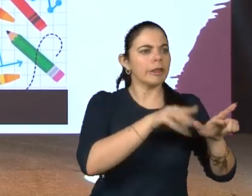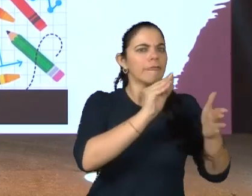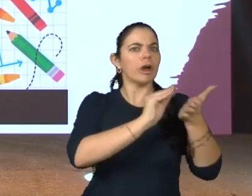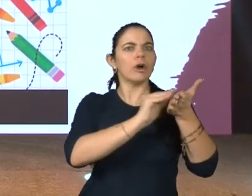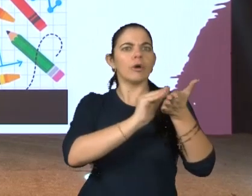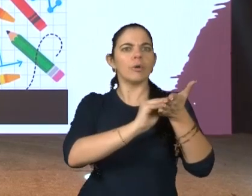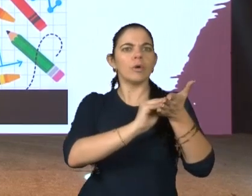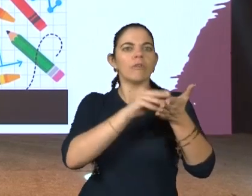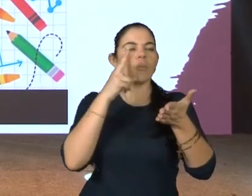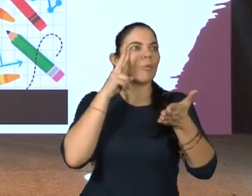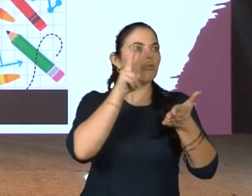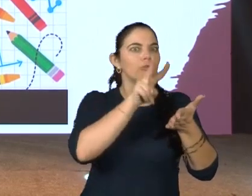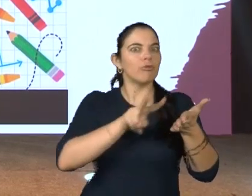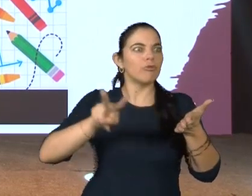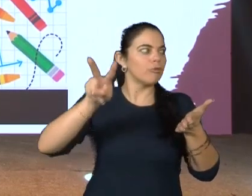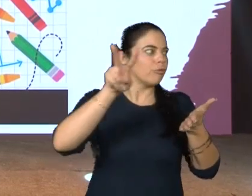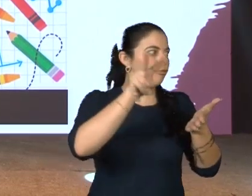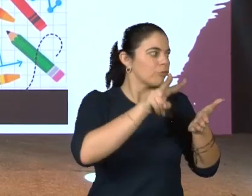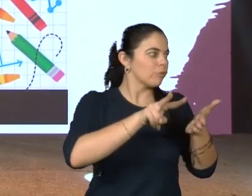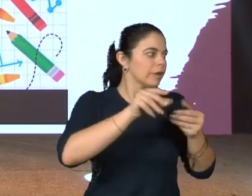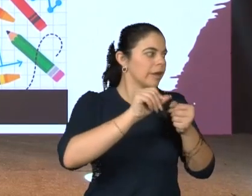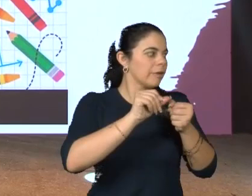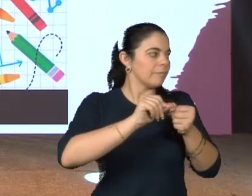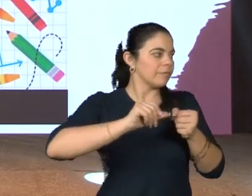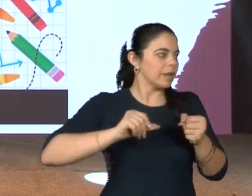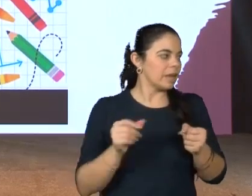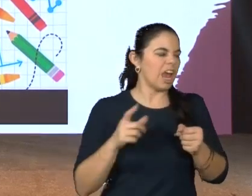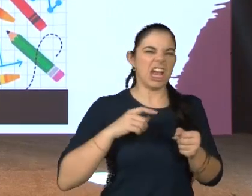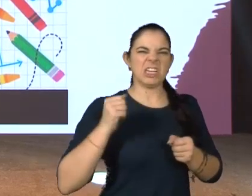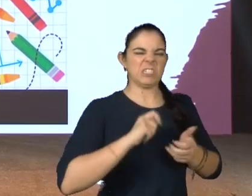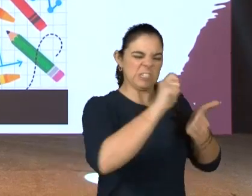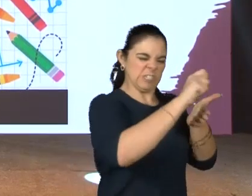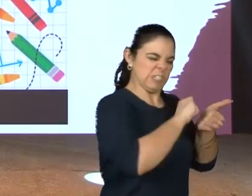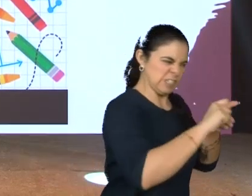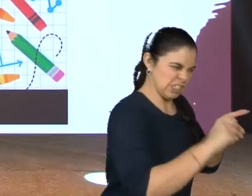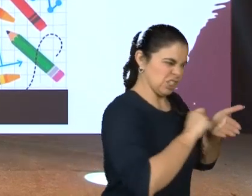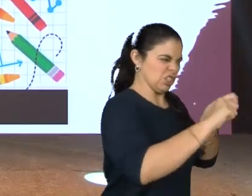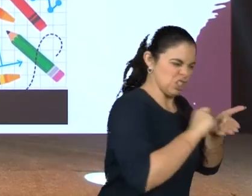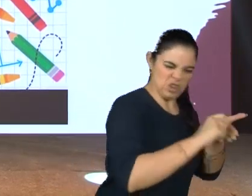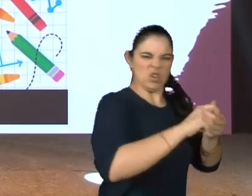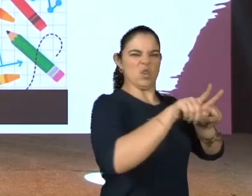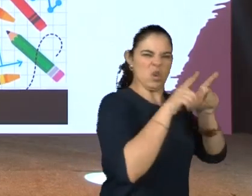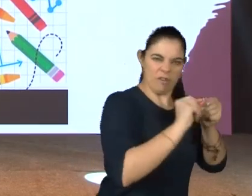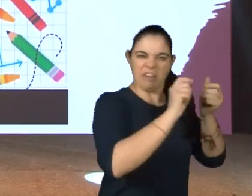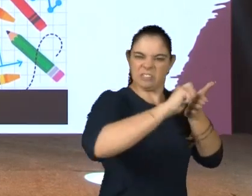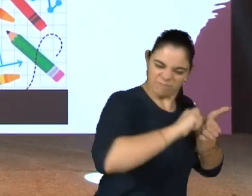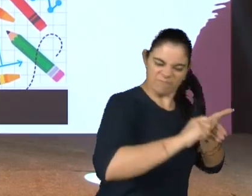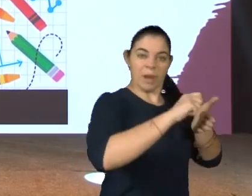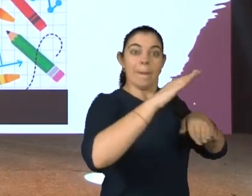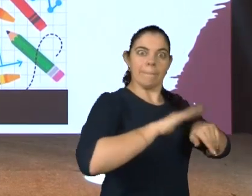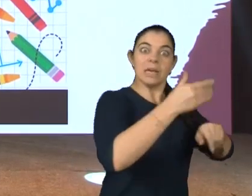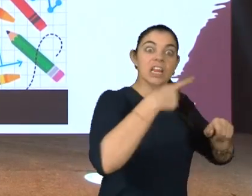ver? Então, o Sr. Lápis apareceu e começou a riscar de novo. Ele riscou tudo, rabiscou, fez uma bagunça, mas